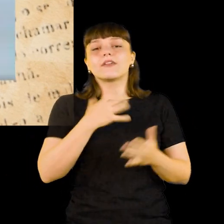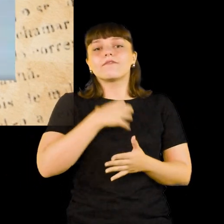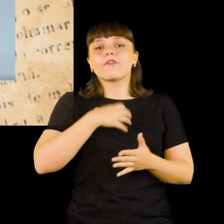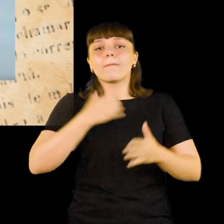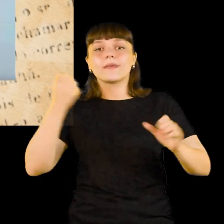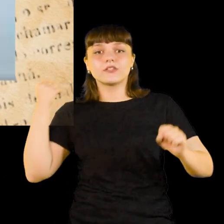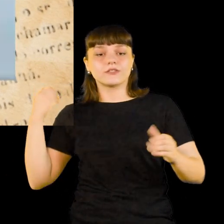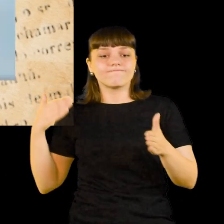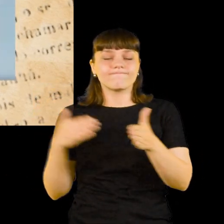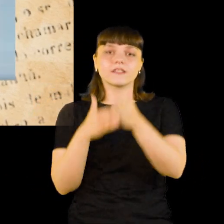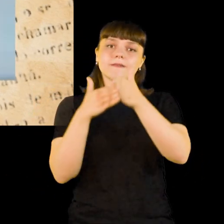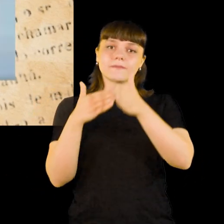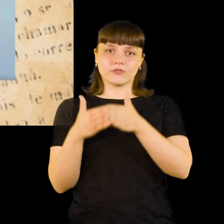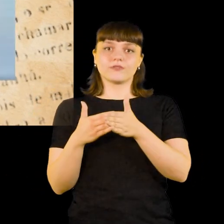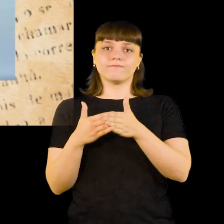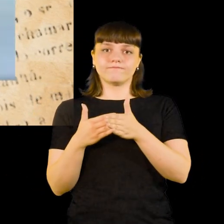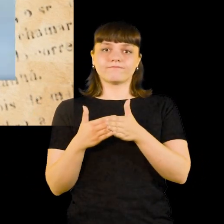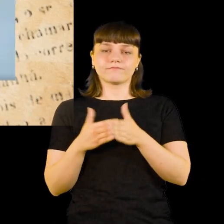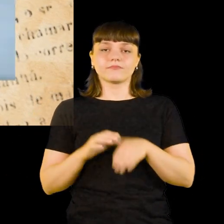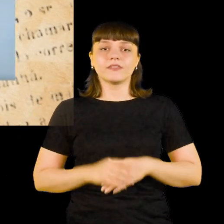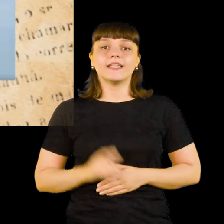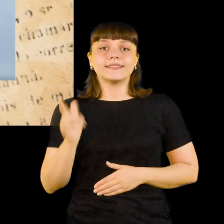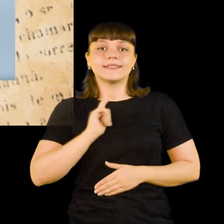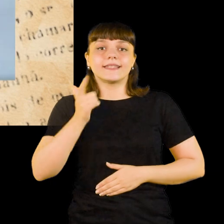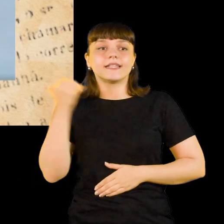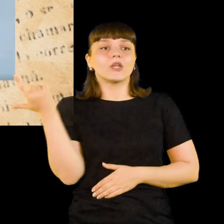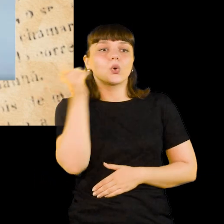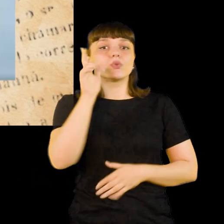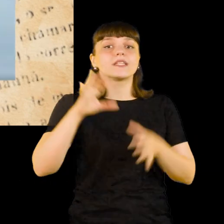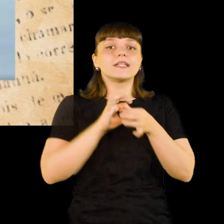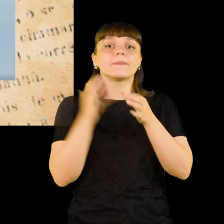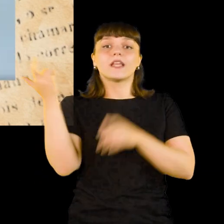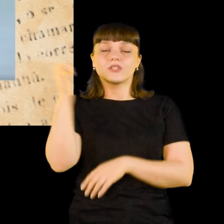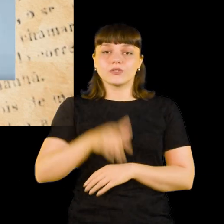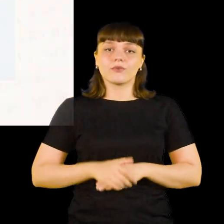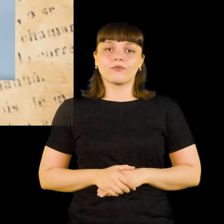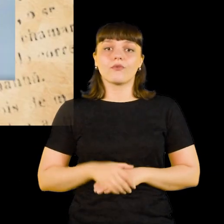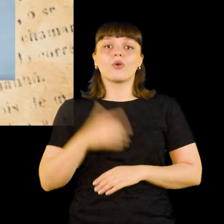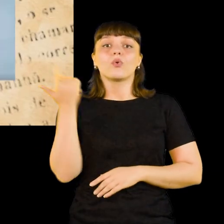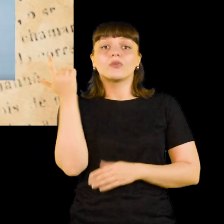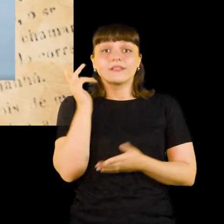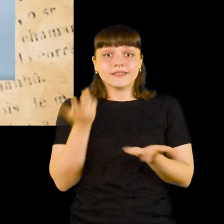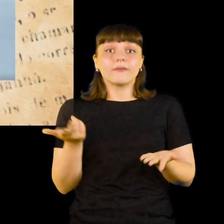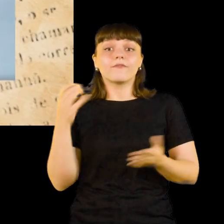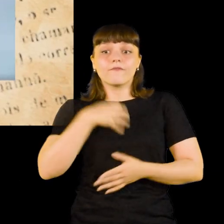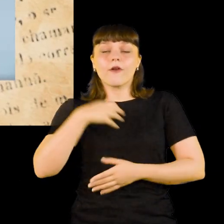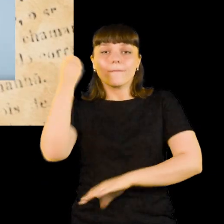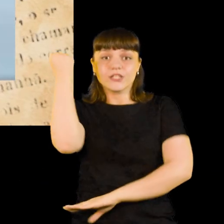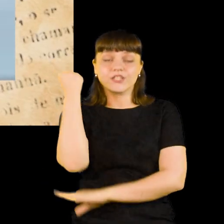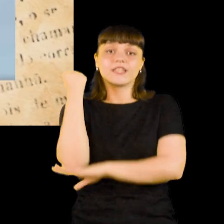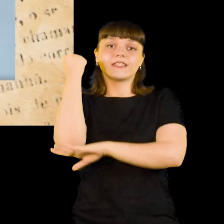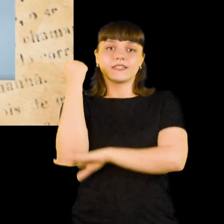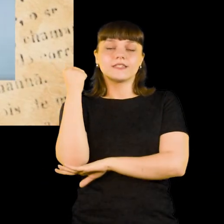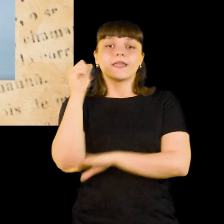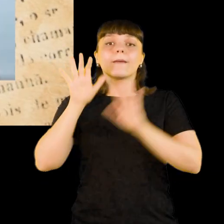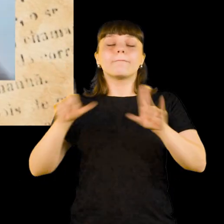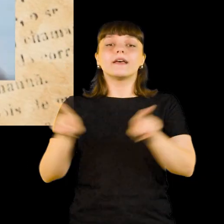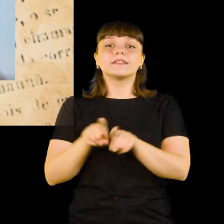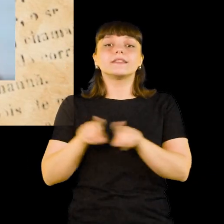ou de barrar, ou de, quando são atingidas, de recuperar a sua liberdade. De resistir, e também não só